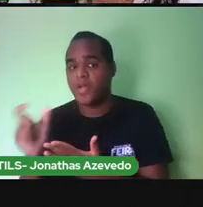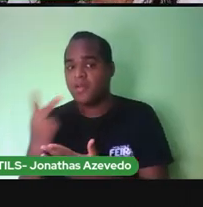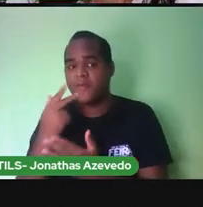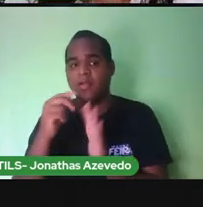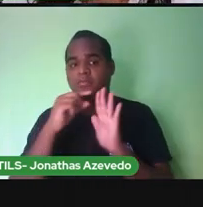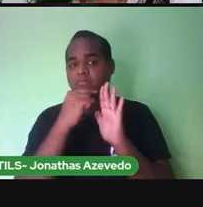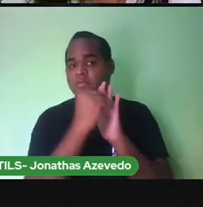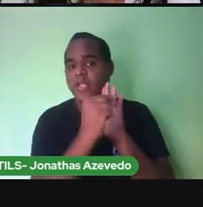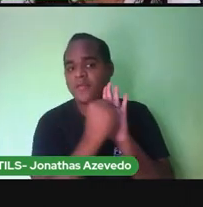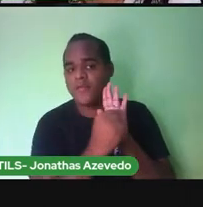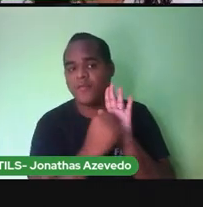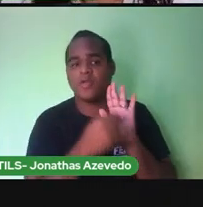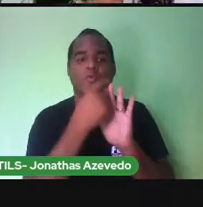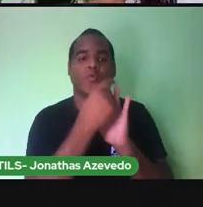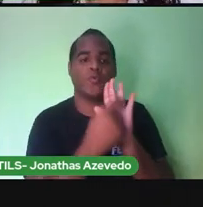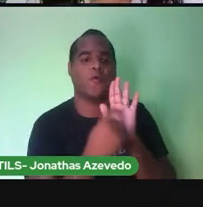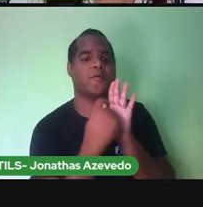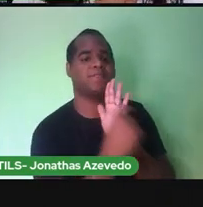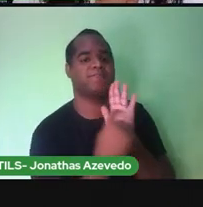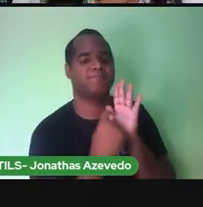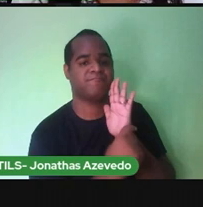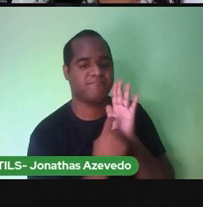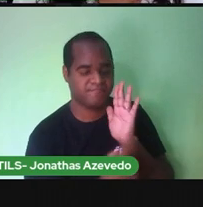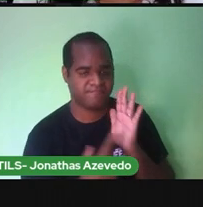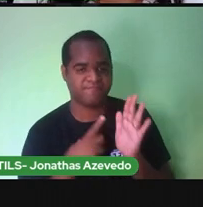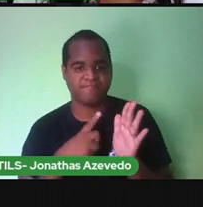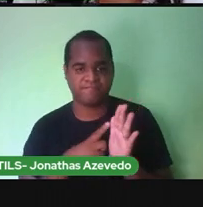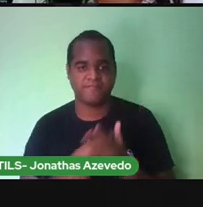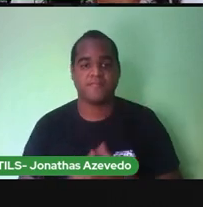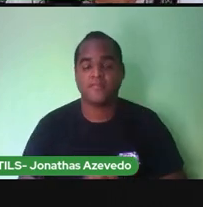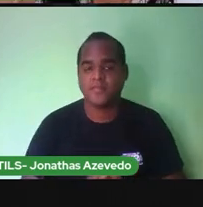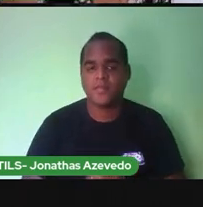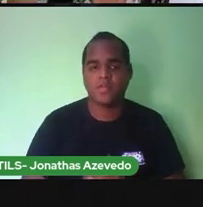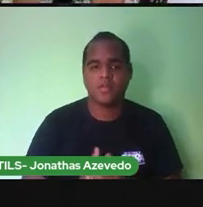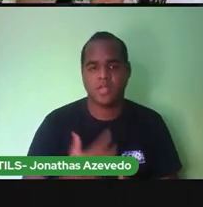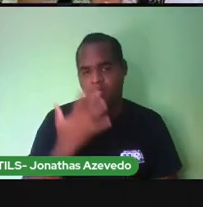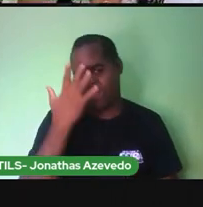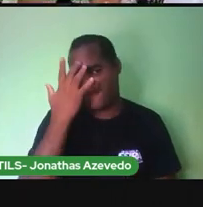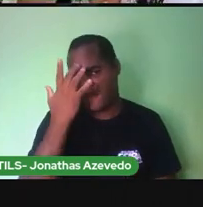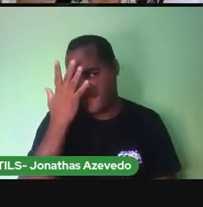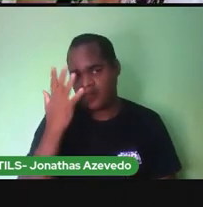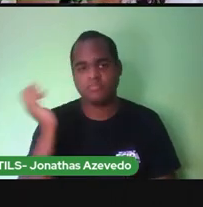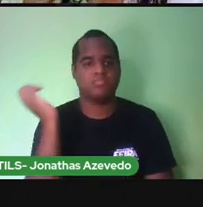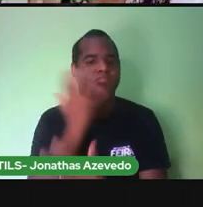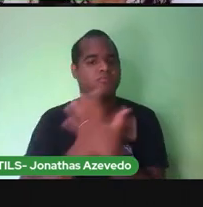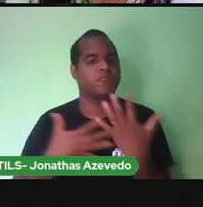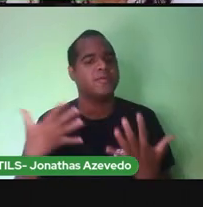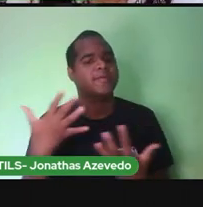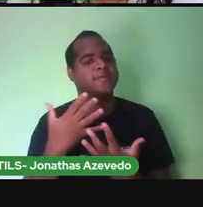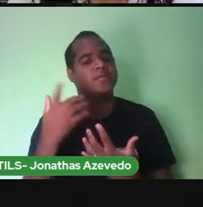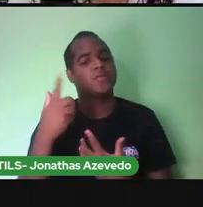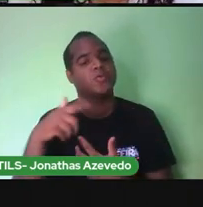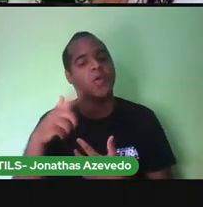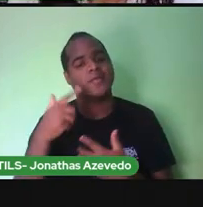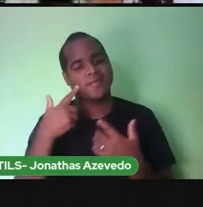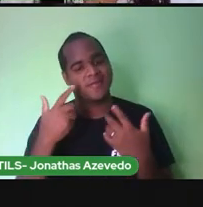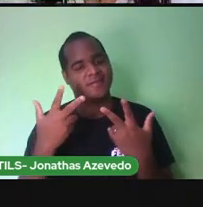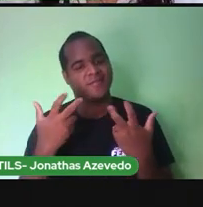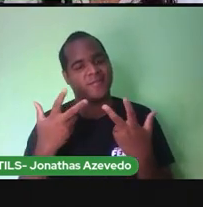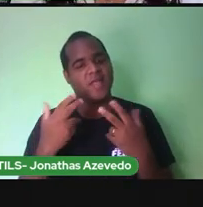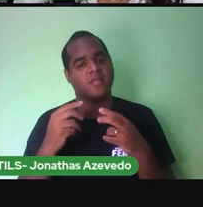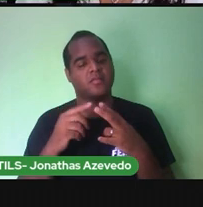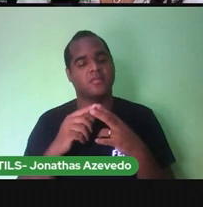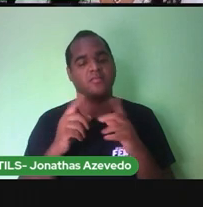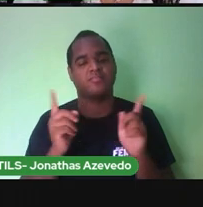e estrofe As cantigas são fáceis da gente Memorizar por serem pequenininhas